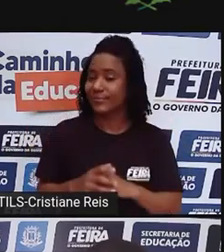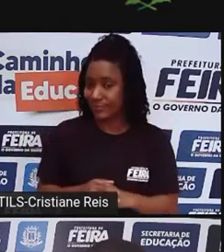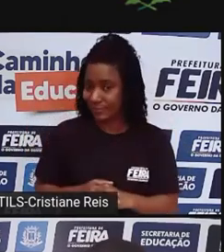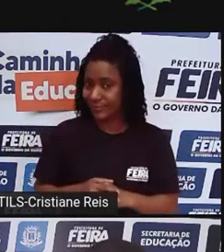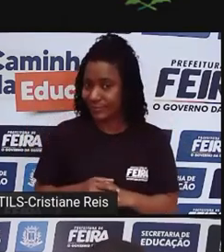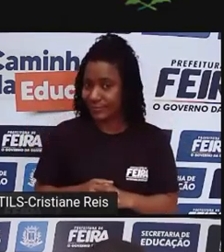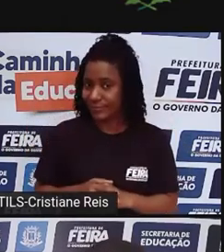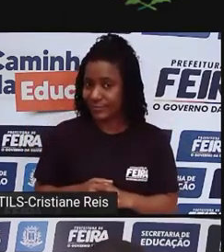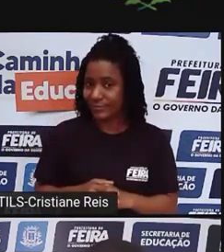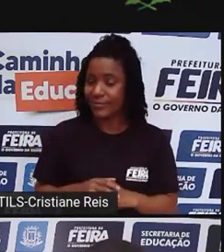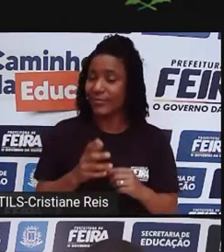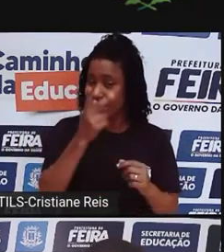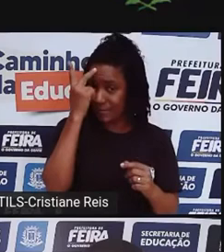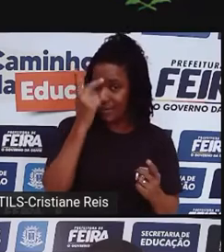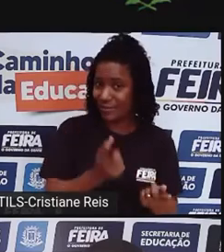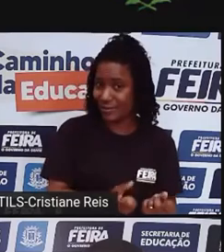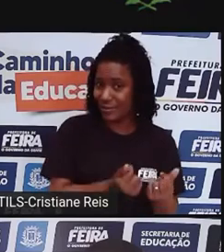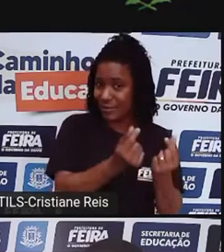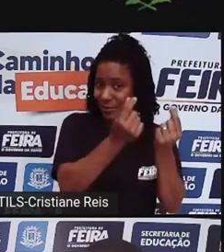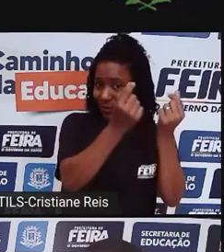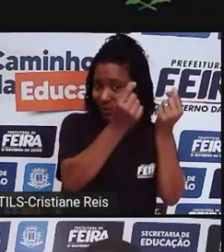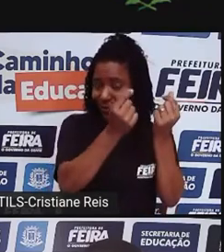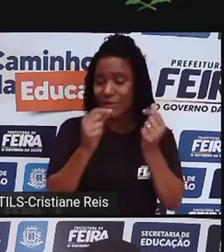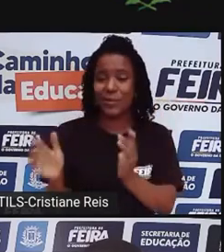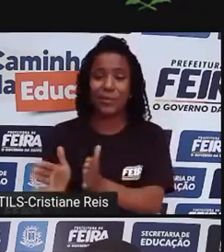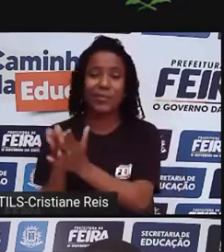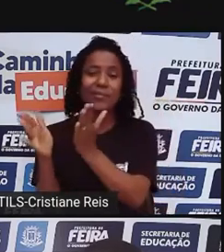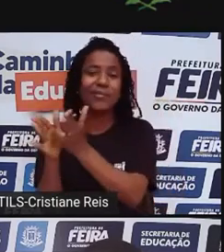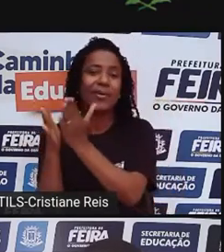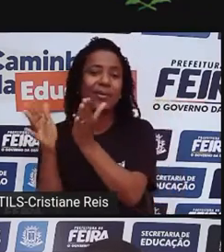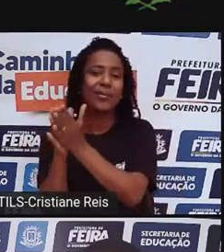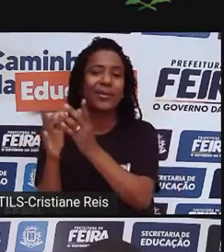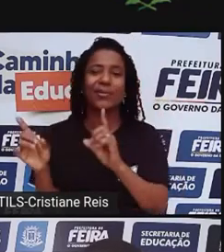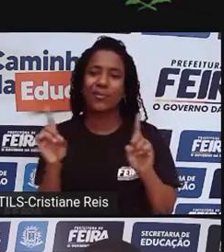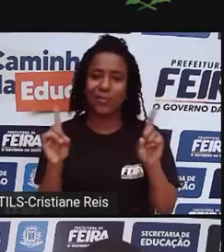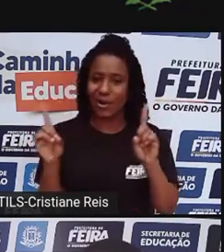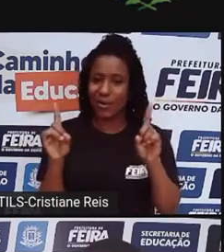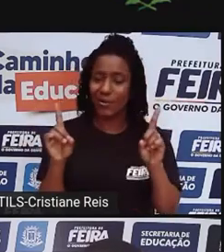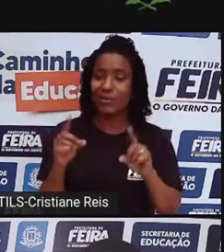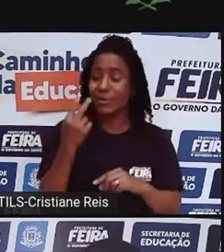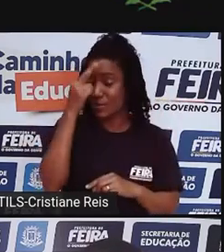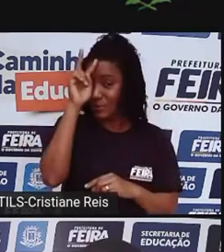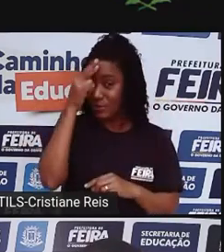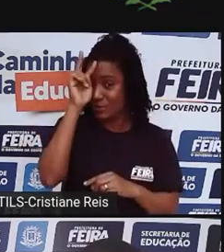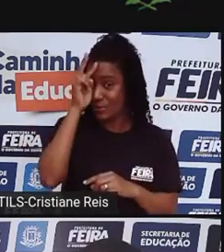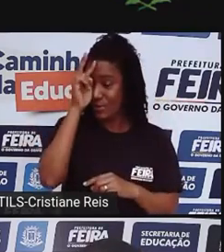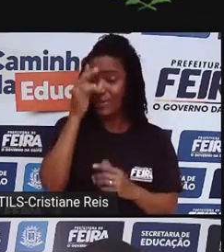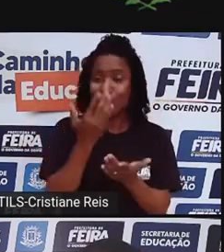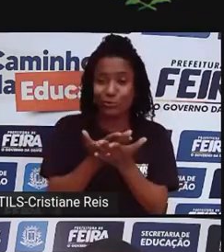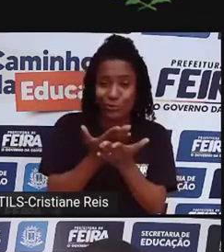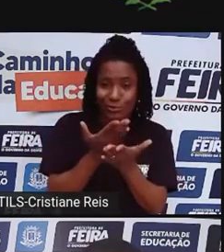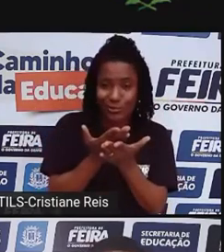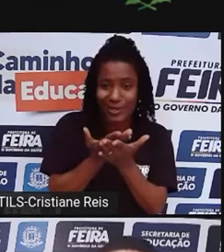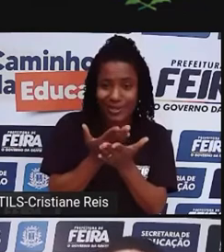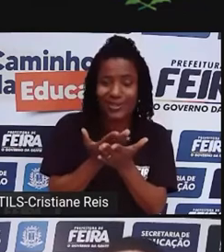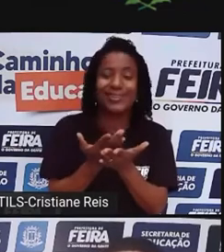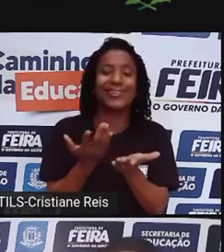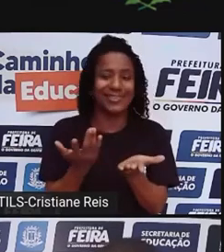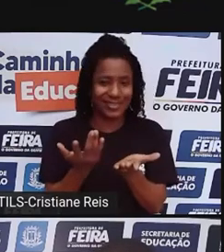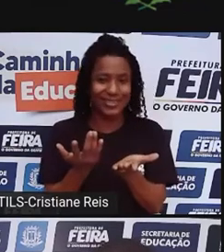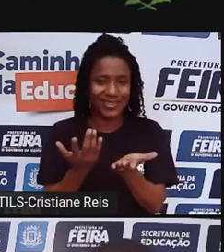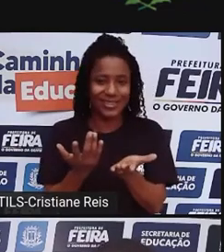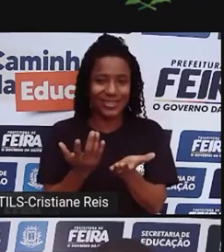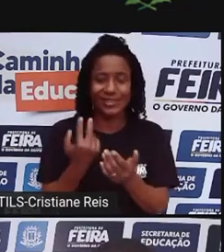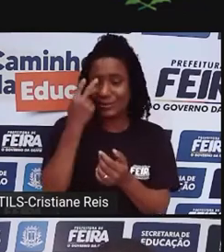é de história, que já deve ter visto burguesia, é proletariado lá nas aulas de história, de geografia. lembrem-se que a base que